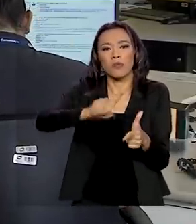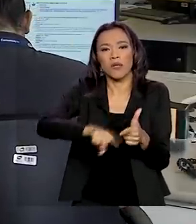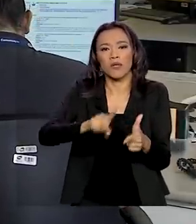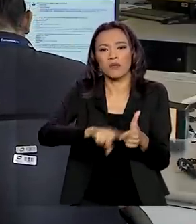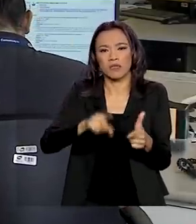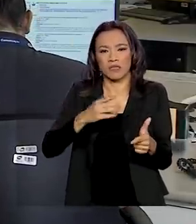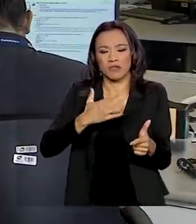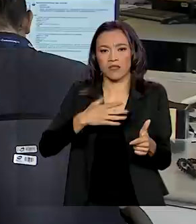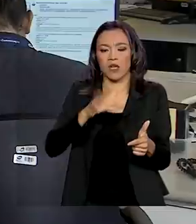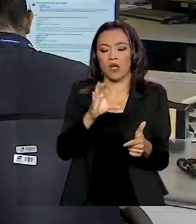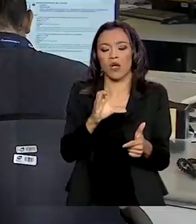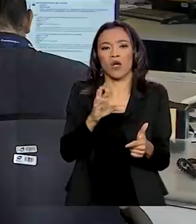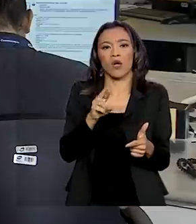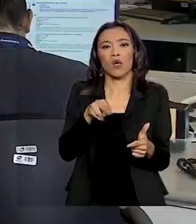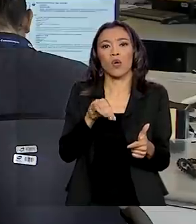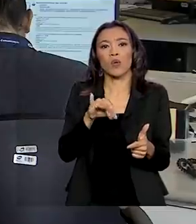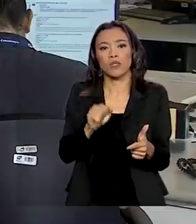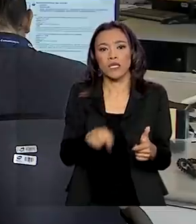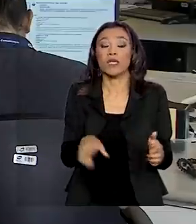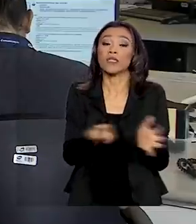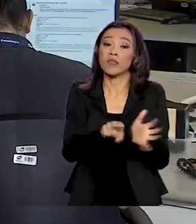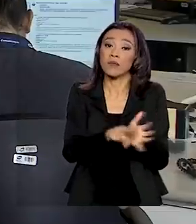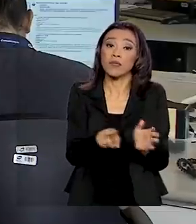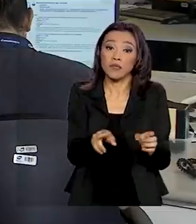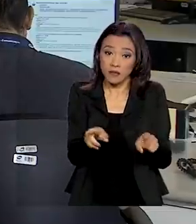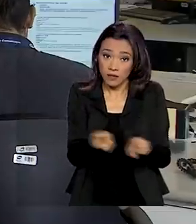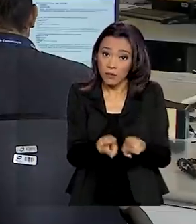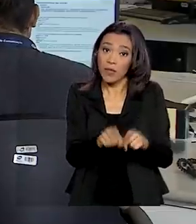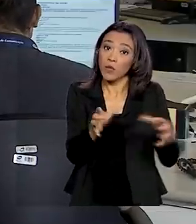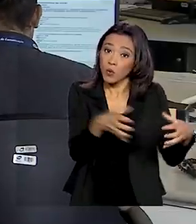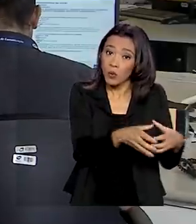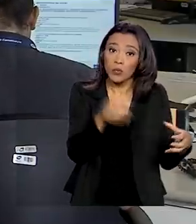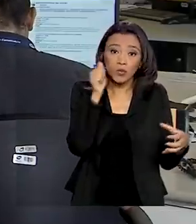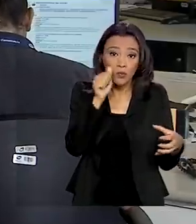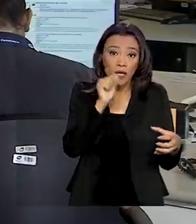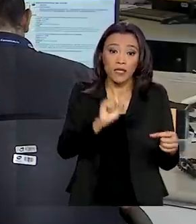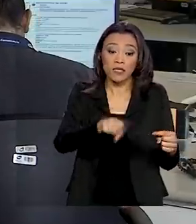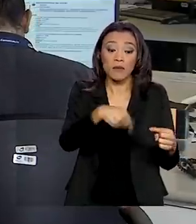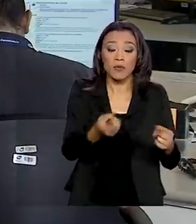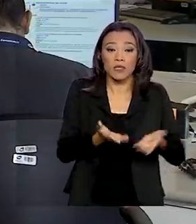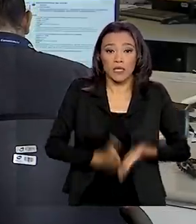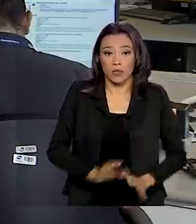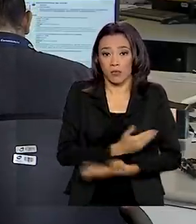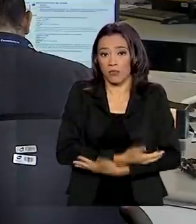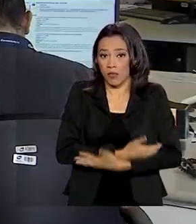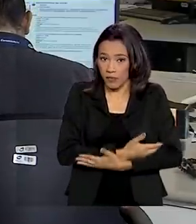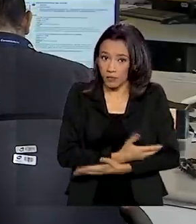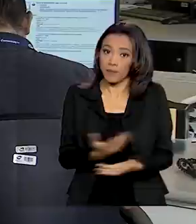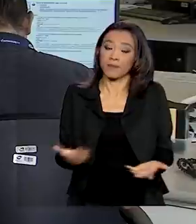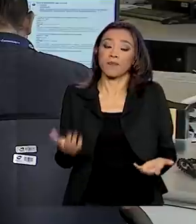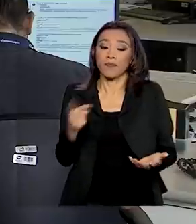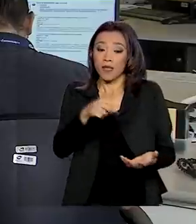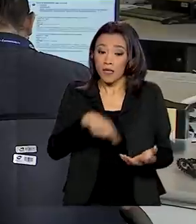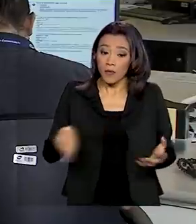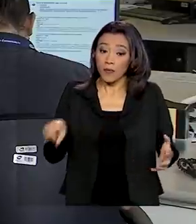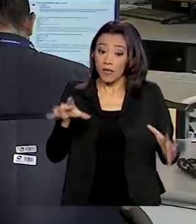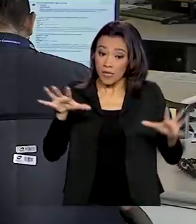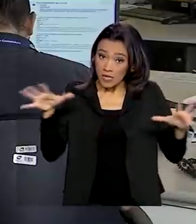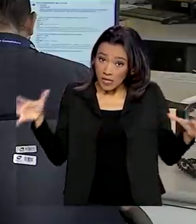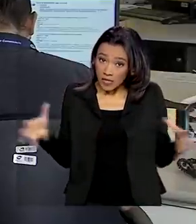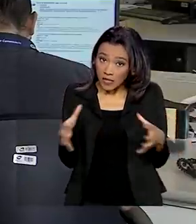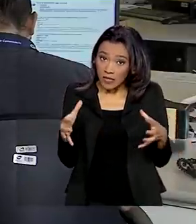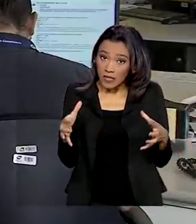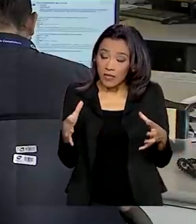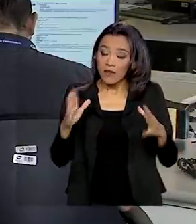gestantes e mulheres no pós-parto. Pacientes que apresentem sintomas graves ou que atenam ao grupo de risco serão